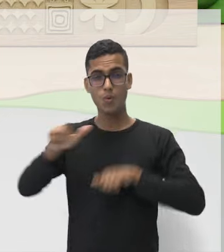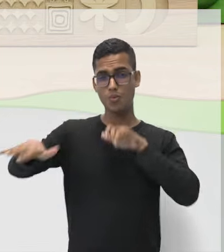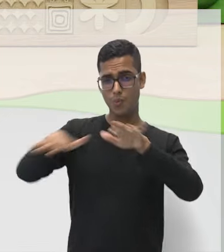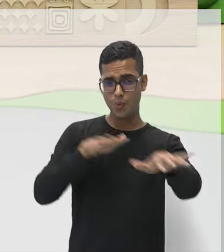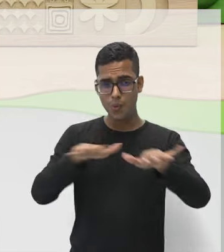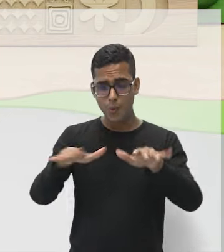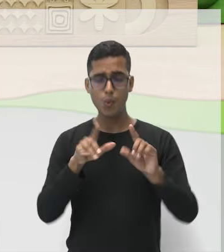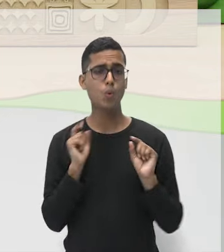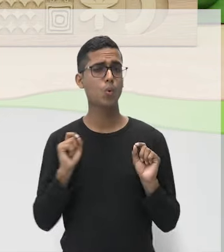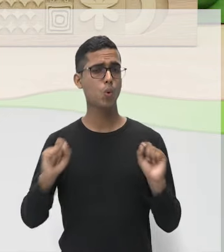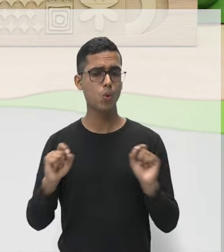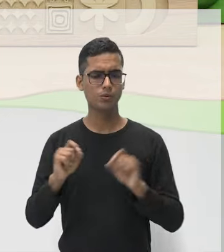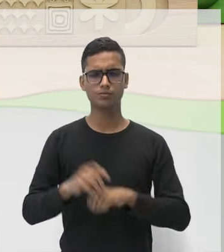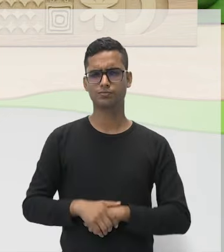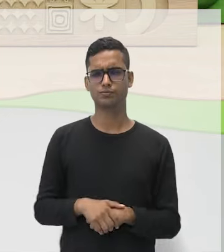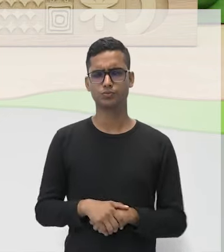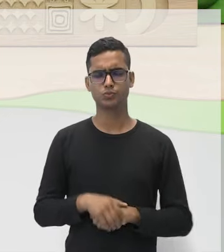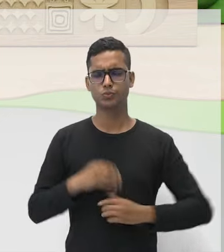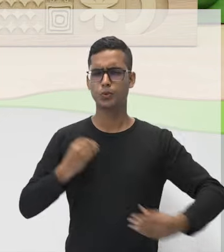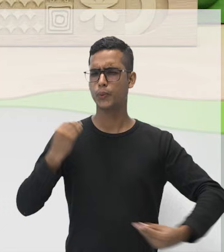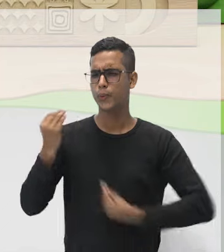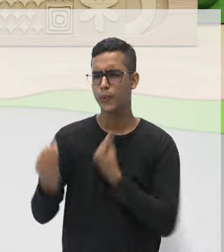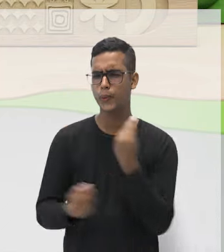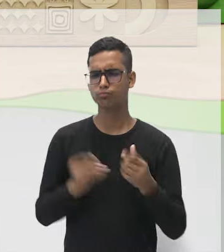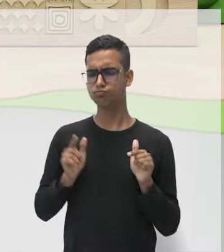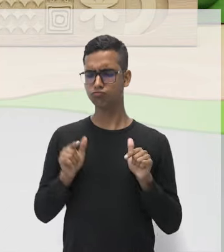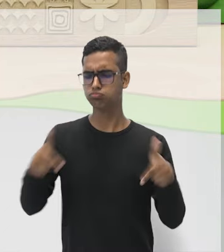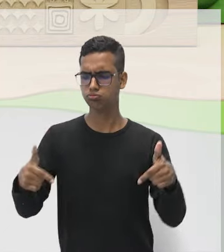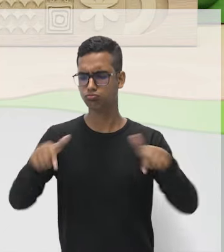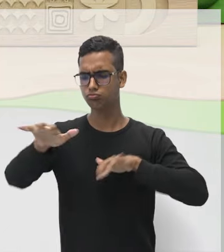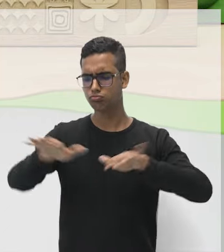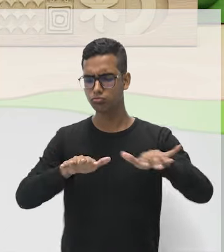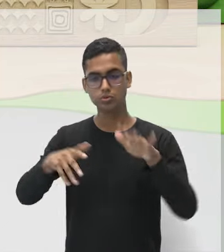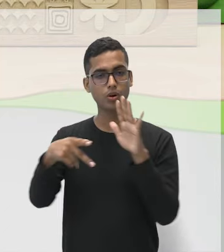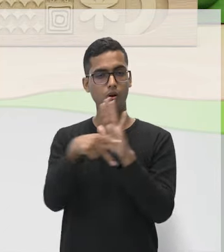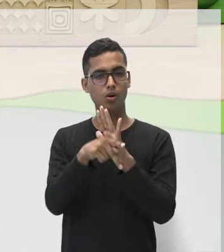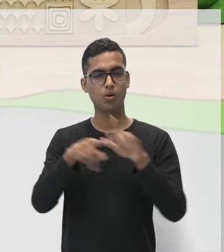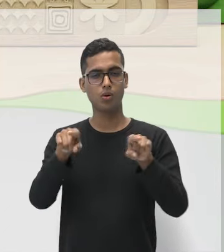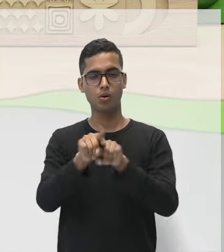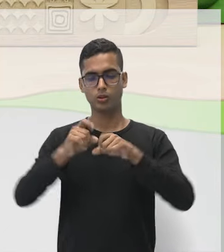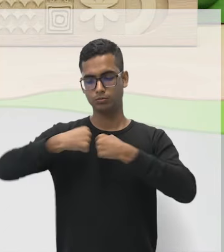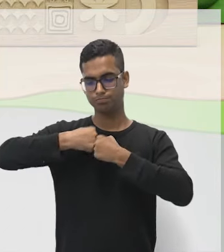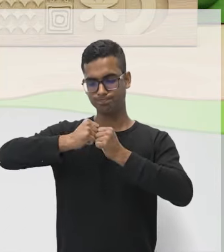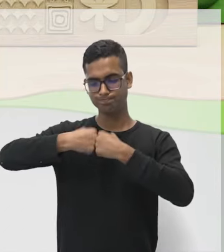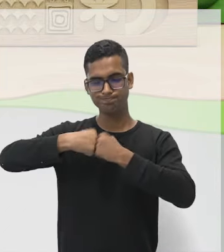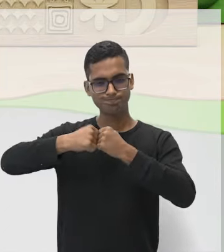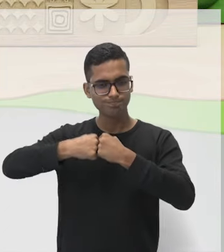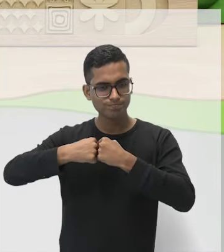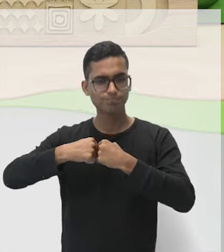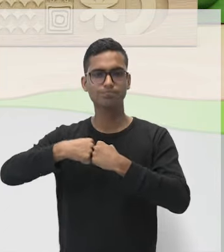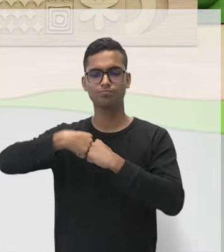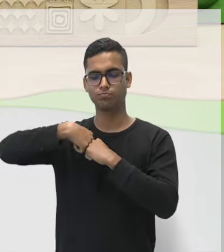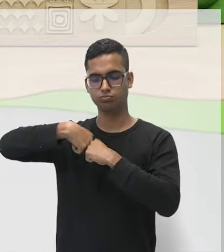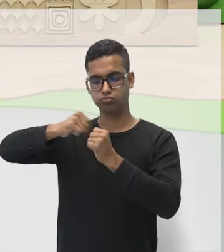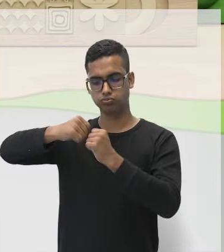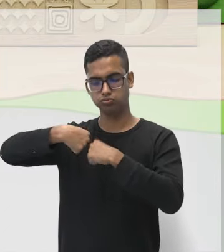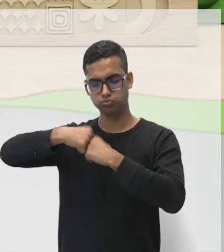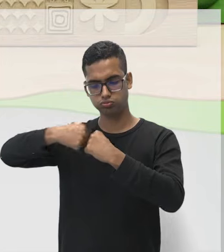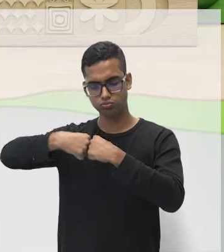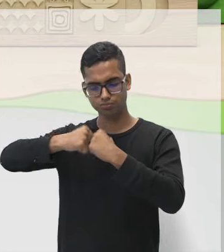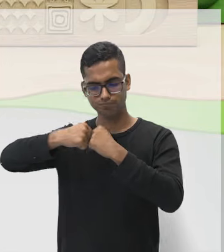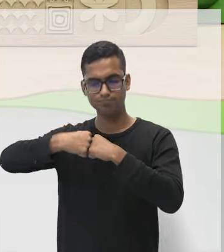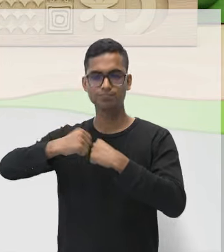movimentos, vai ter o quê? As nossas articulações, o nosso sistema articular.